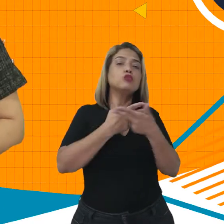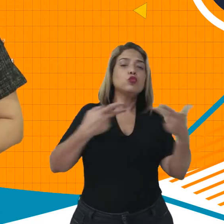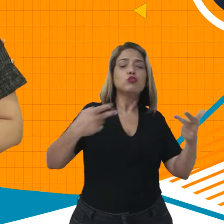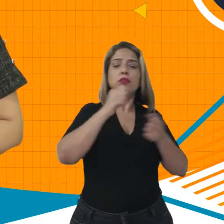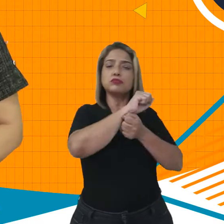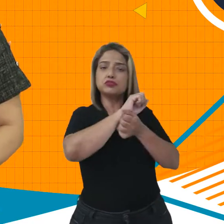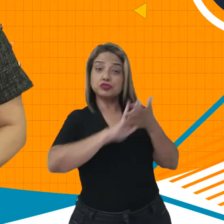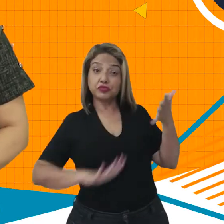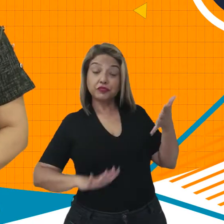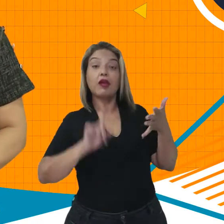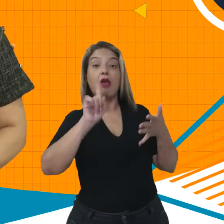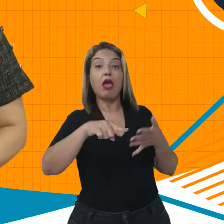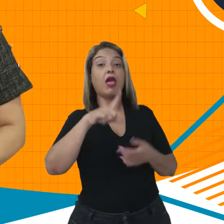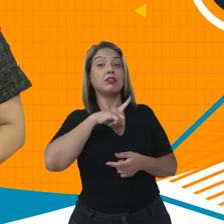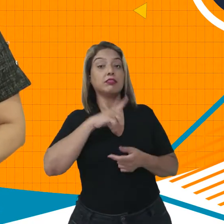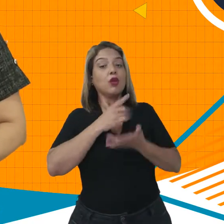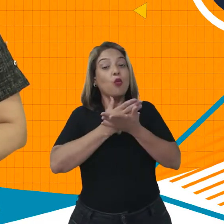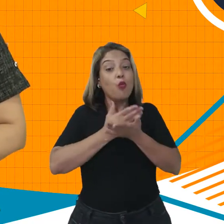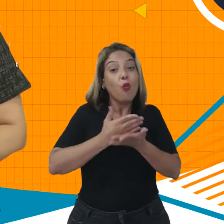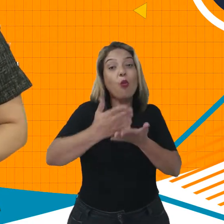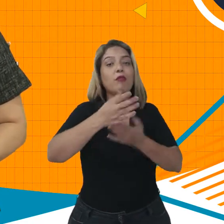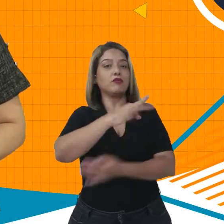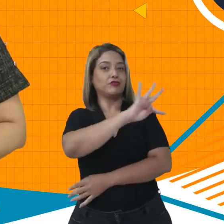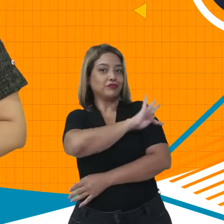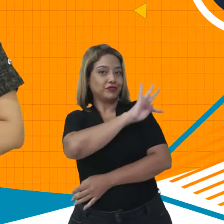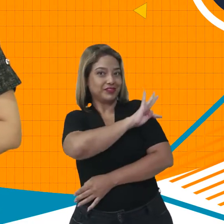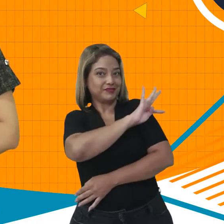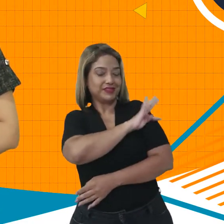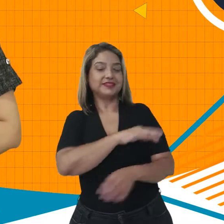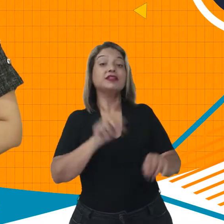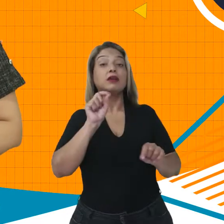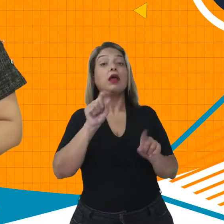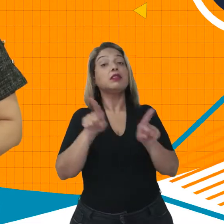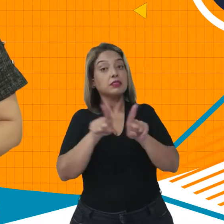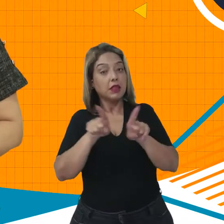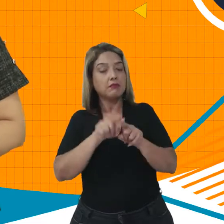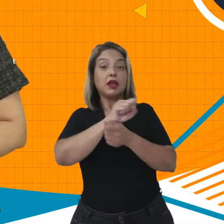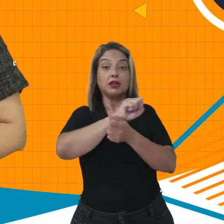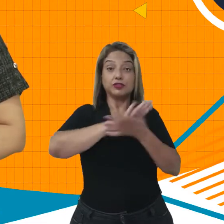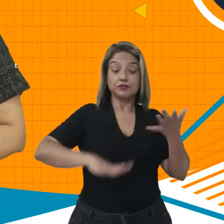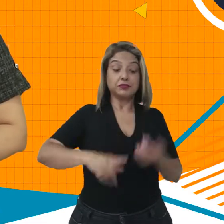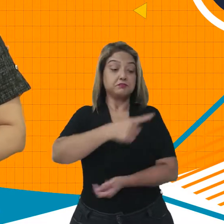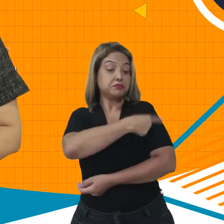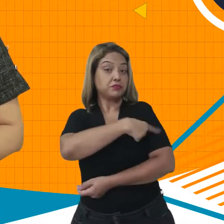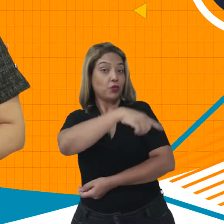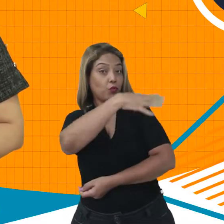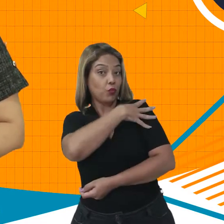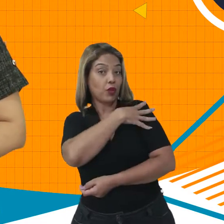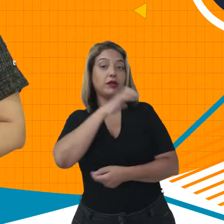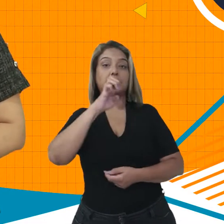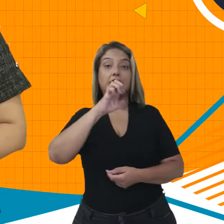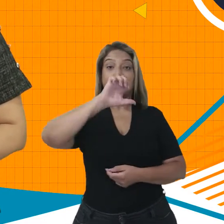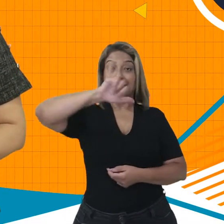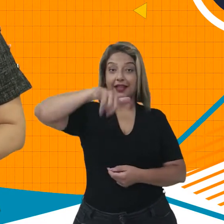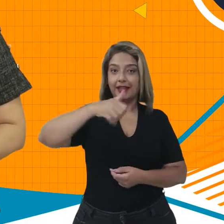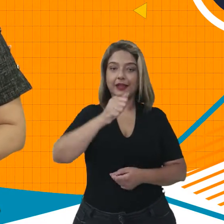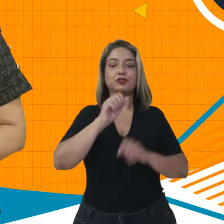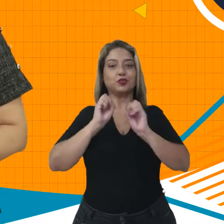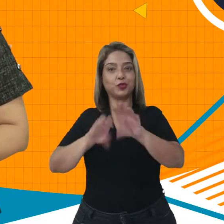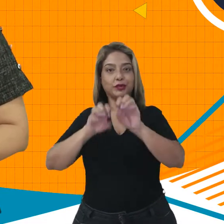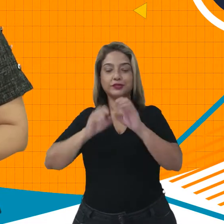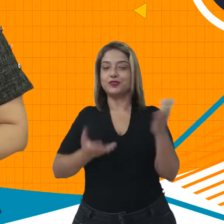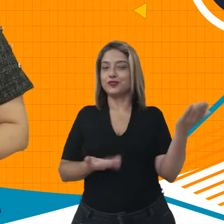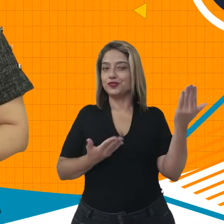algumas atividades dos anos iniciais do Ensino Fundamental e as atividades da primeira e quarta série da